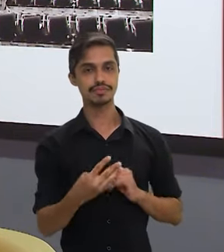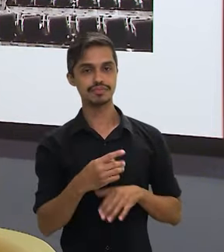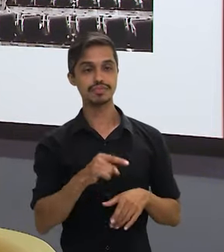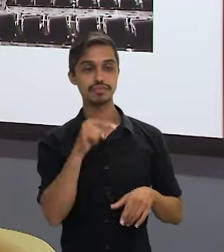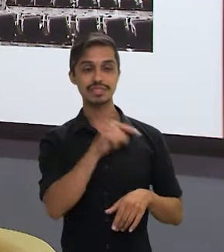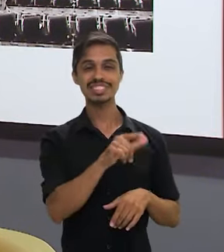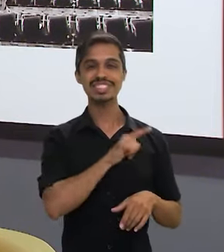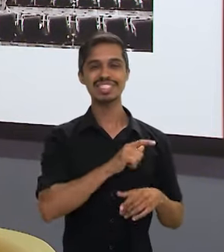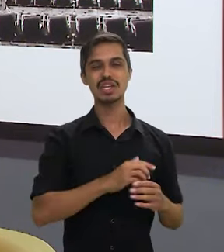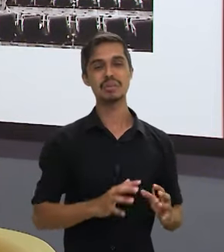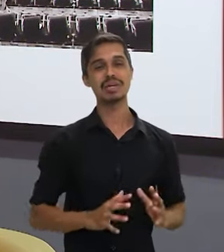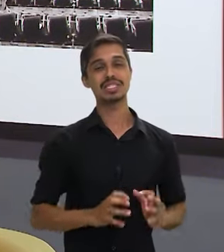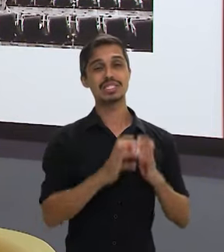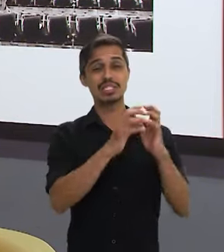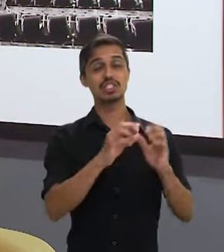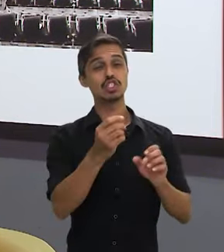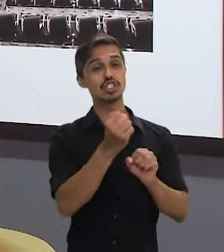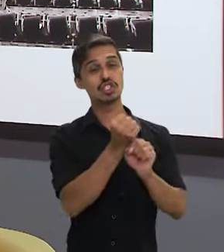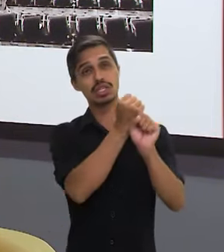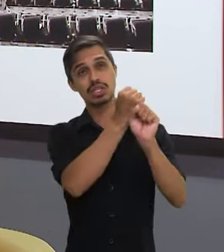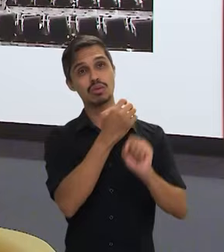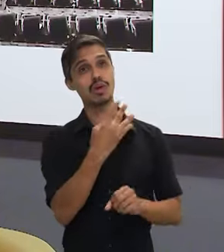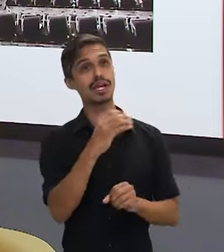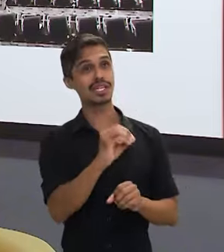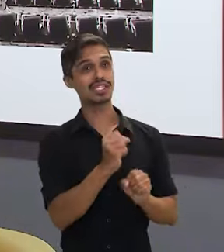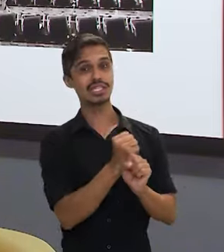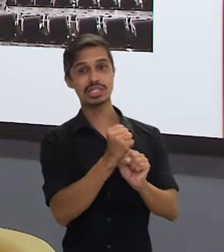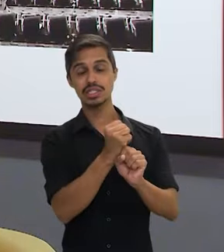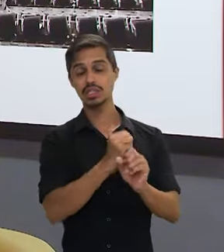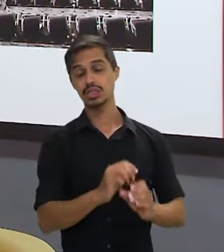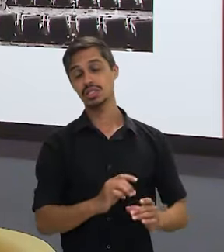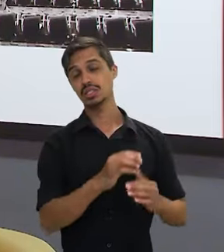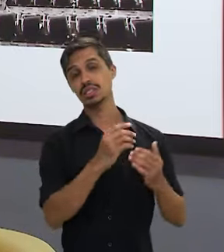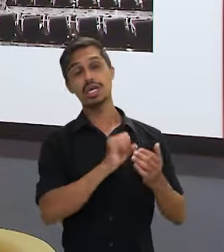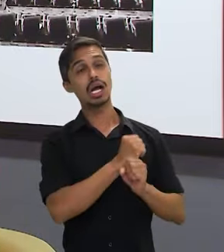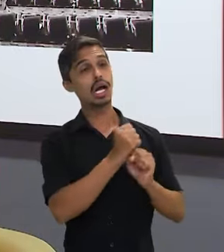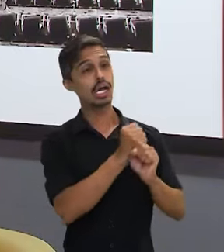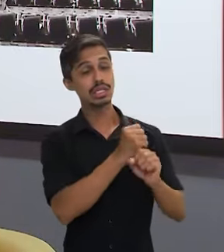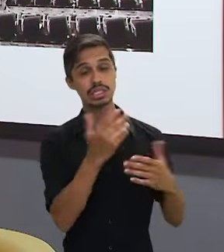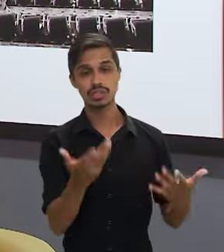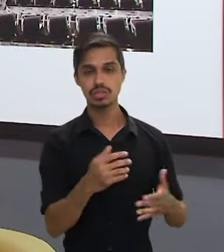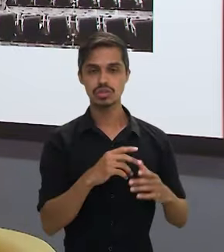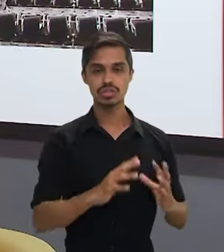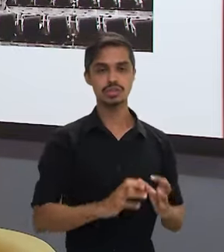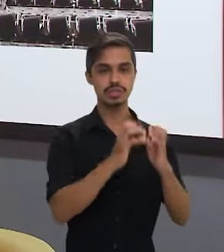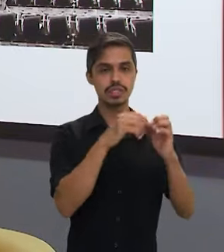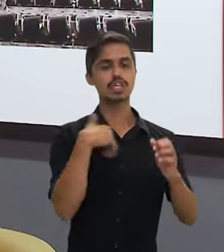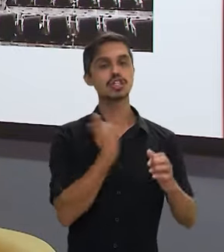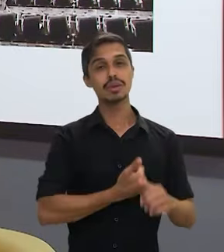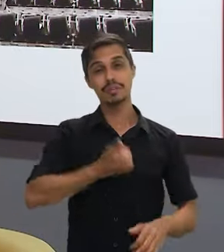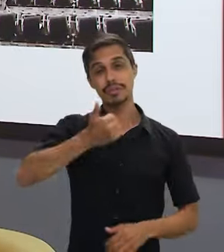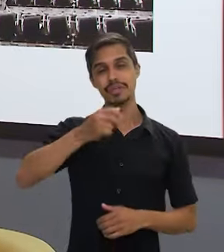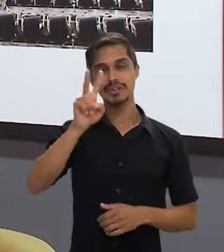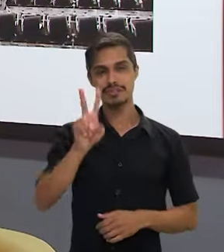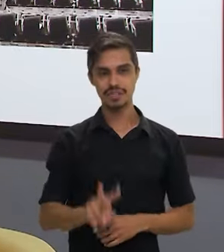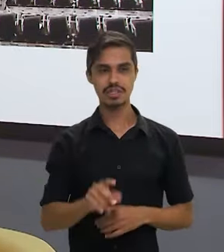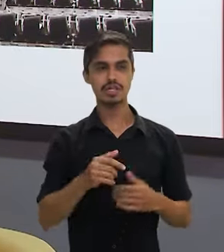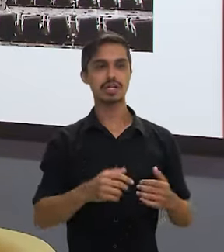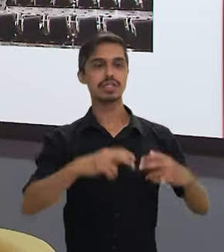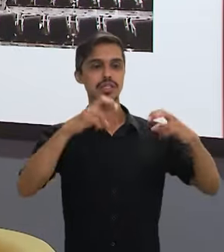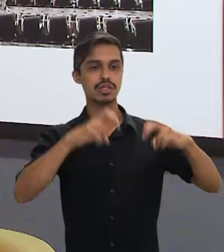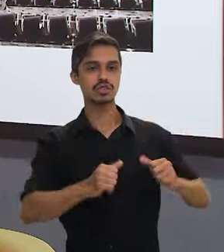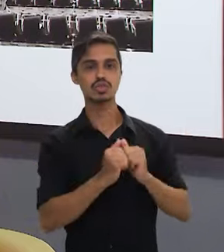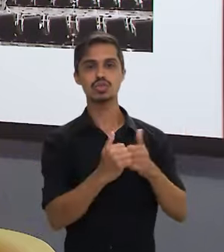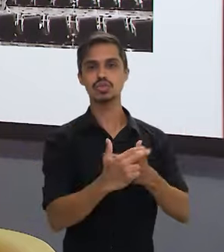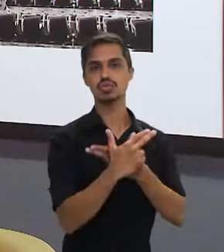um conflito histórico de 40 anos, de décadas, onde a gente, pela primeira vez, tem conseguido sentar, trabalhar em conjunto